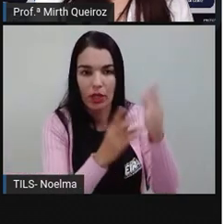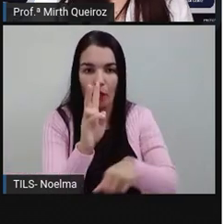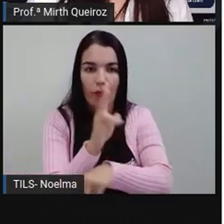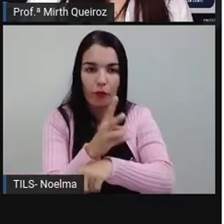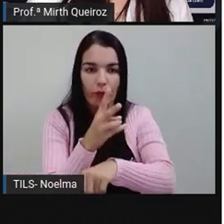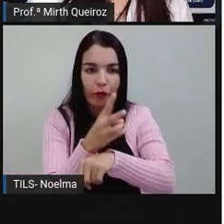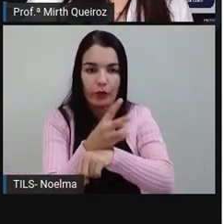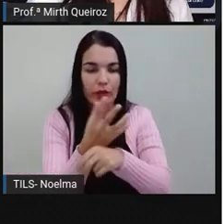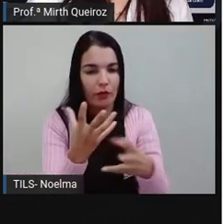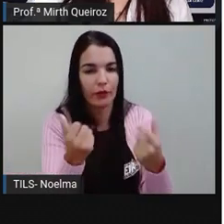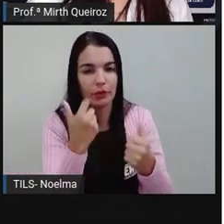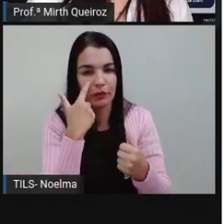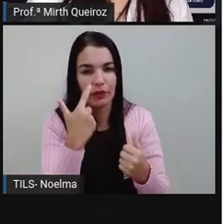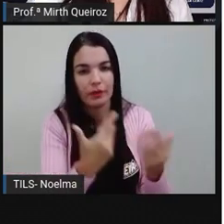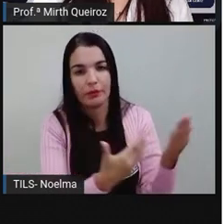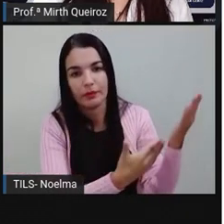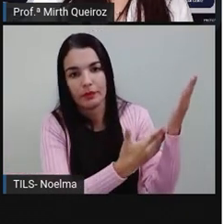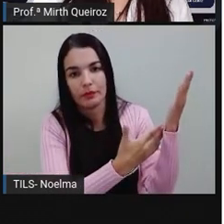vídeo. Vamos ver?